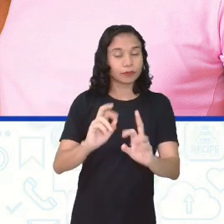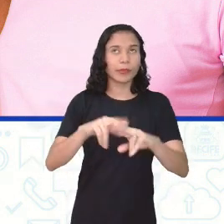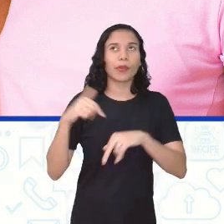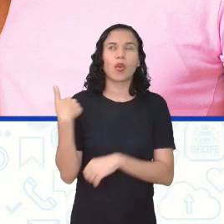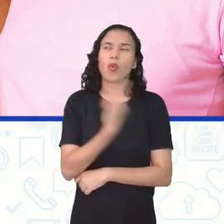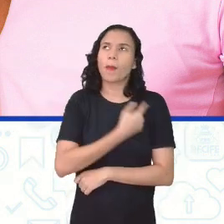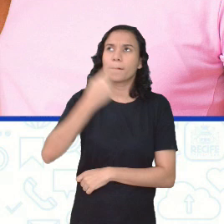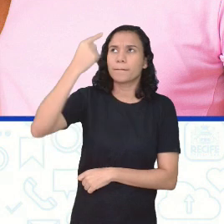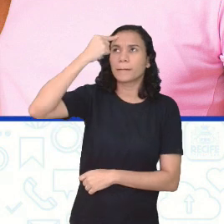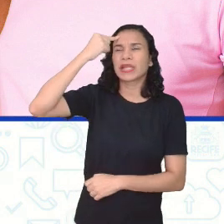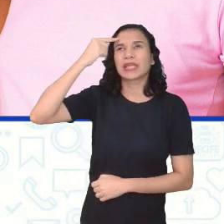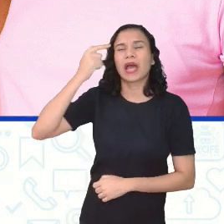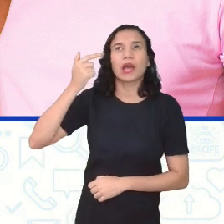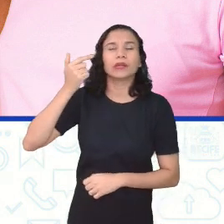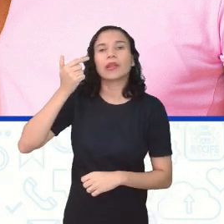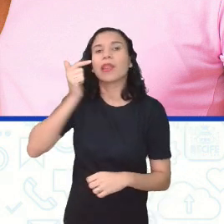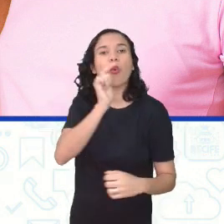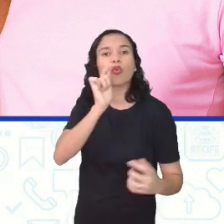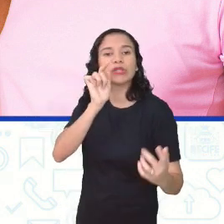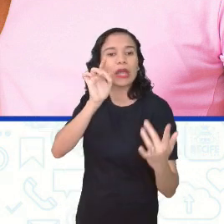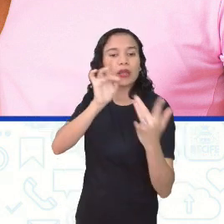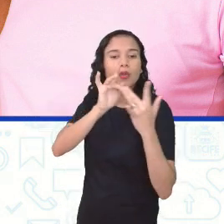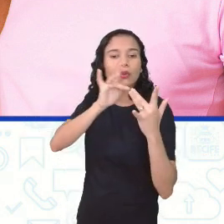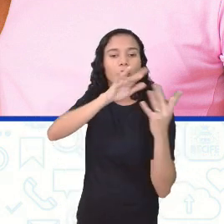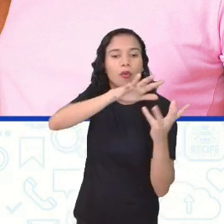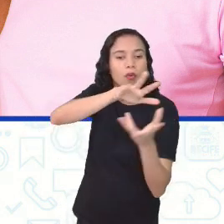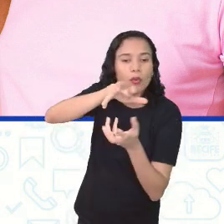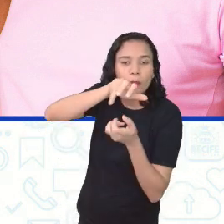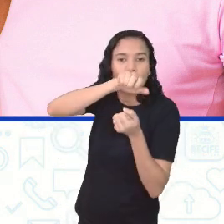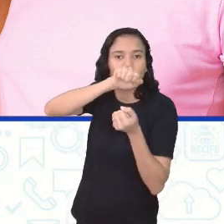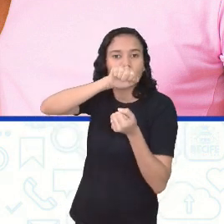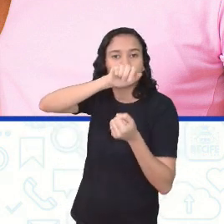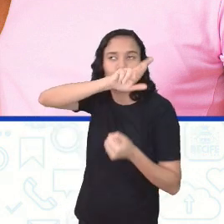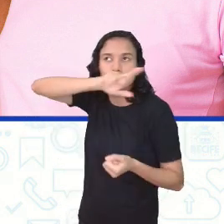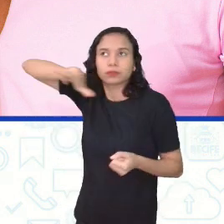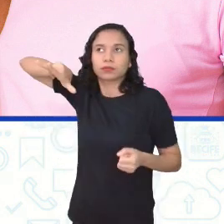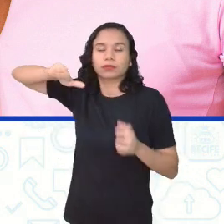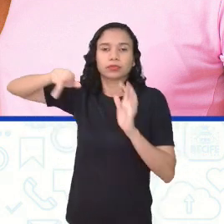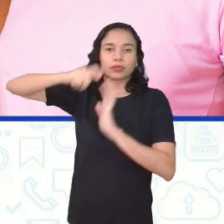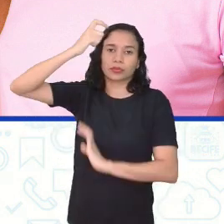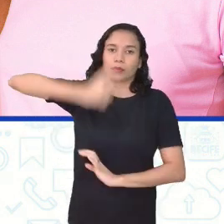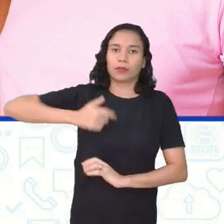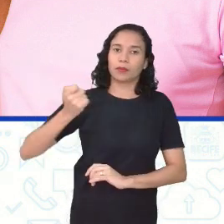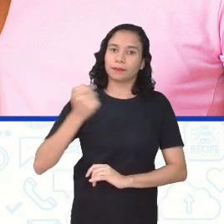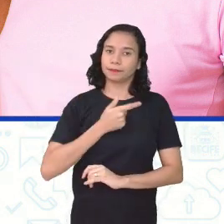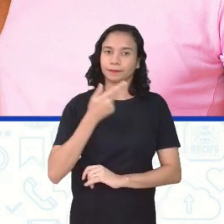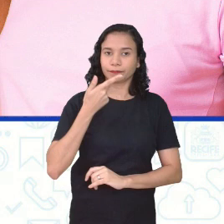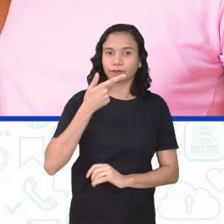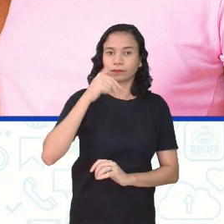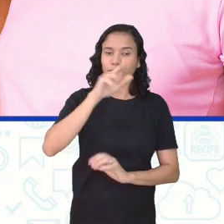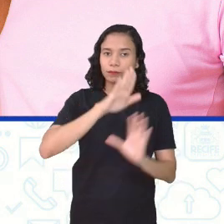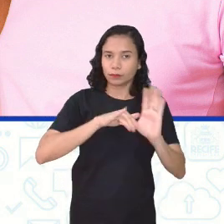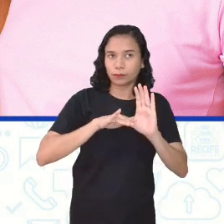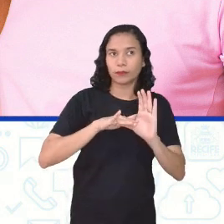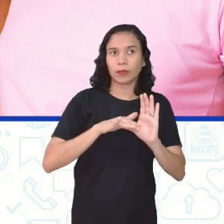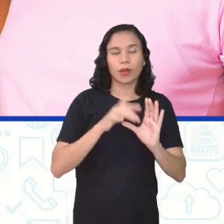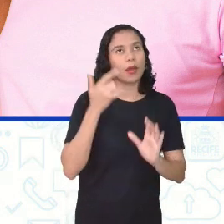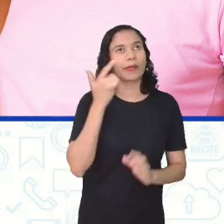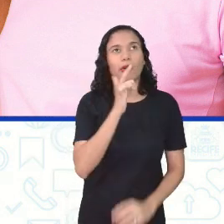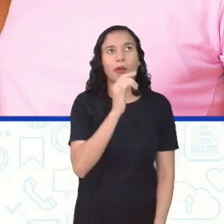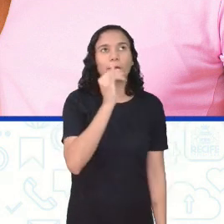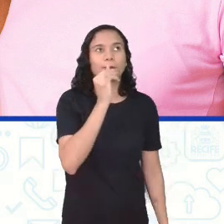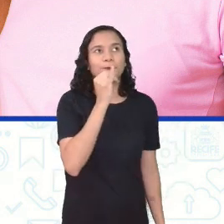pensar, a gente não consegue interagir com o mundo por outro modo que não seja pela linguagem. gente não consegue, por exemplo, pensar